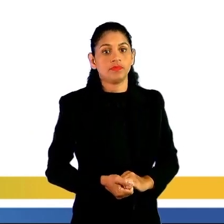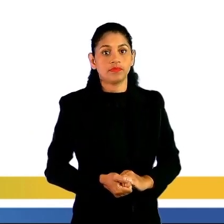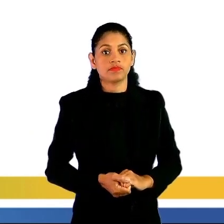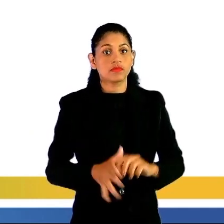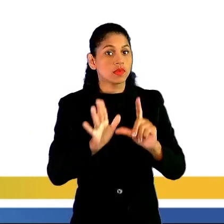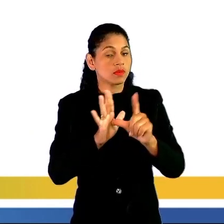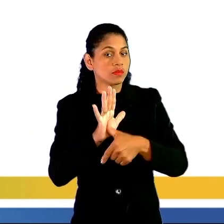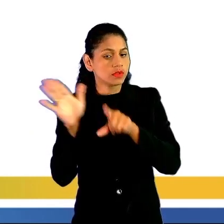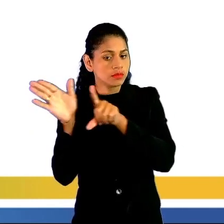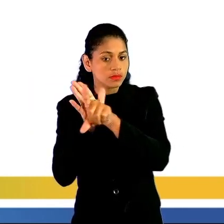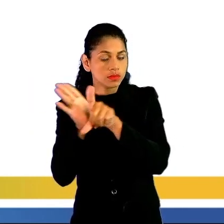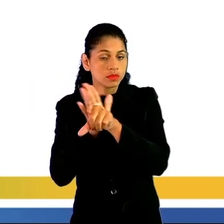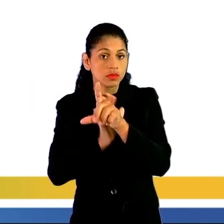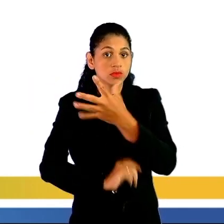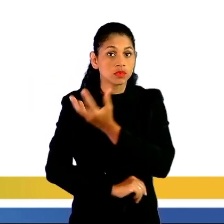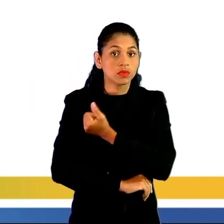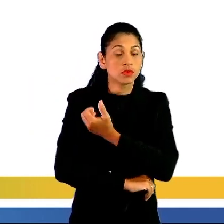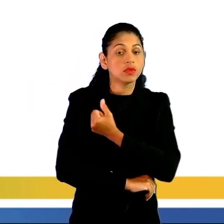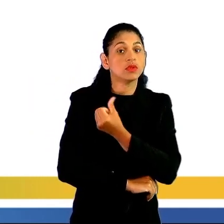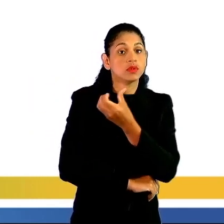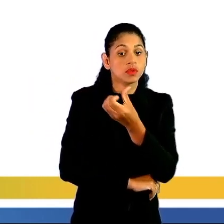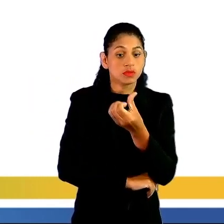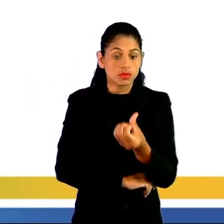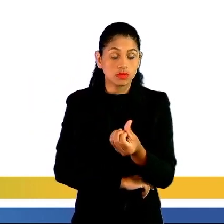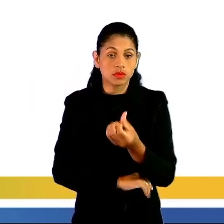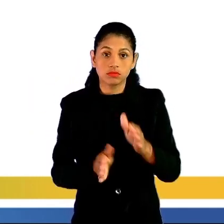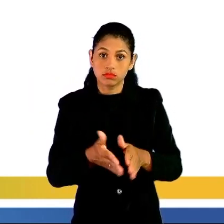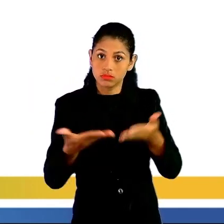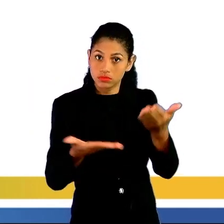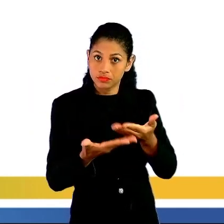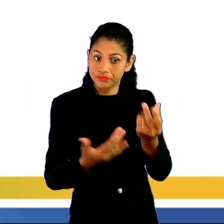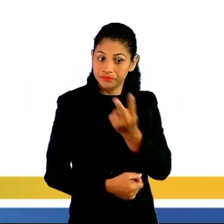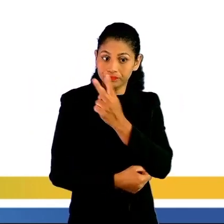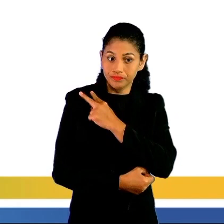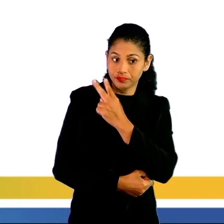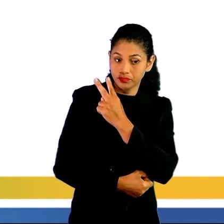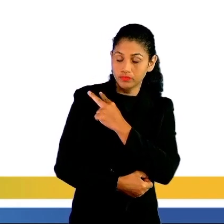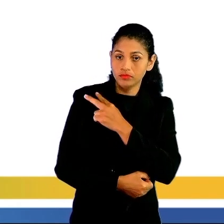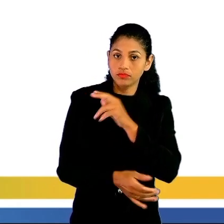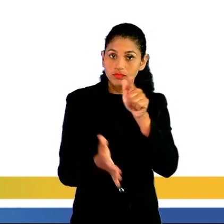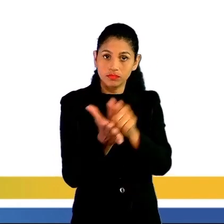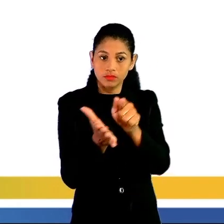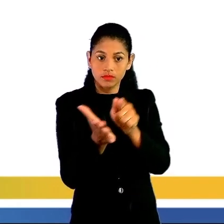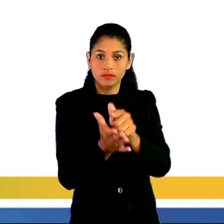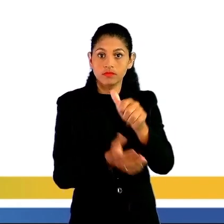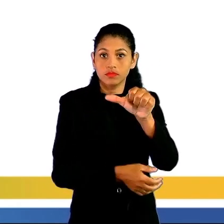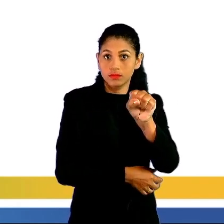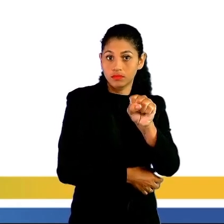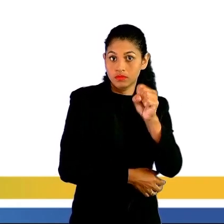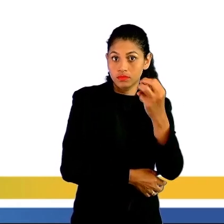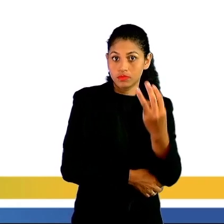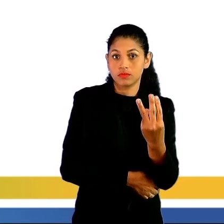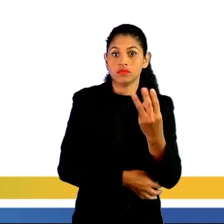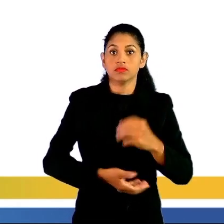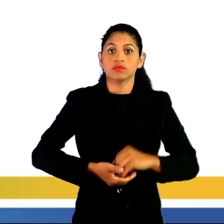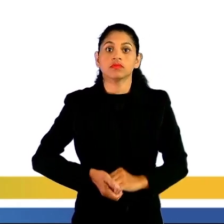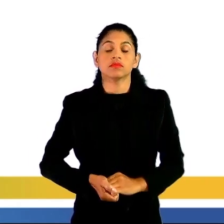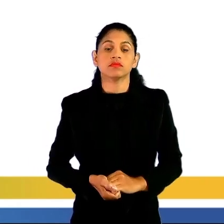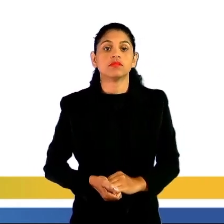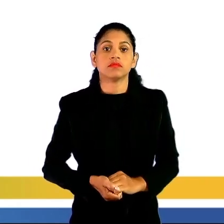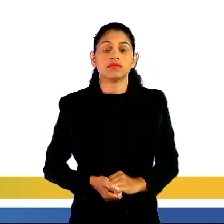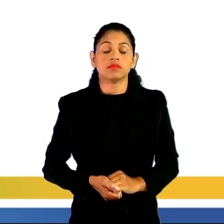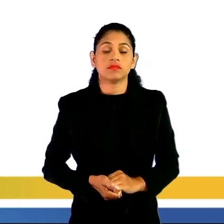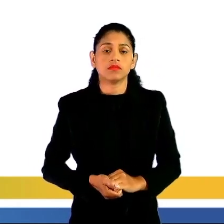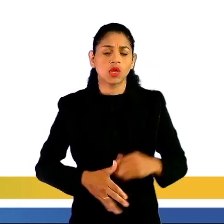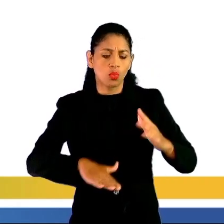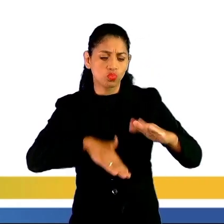Questão 6. Livro do segundo ano do Aprovenen está na página 83. Para